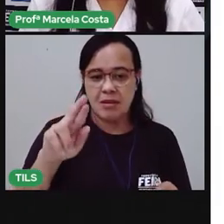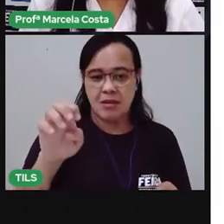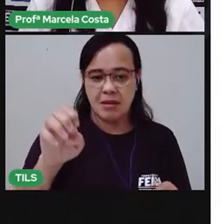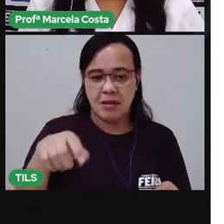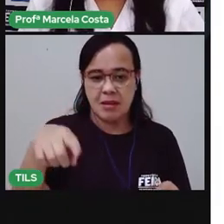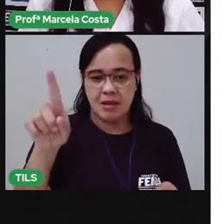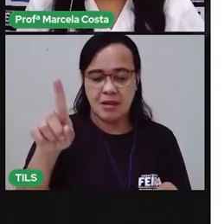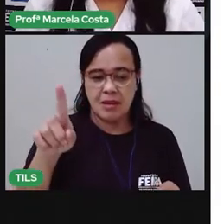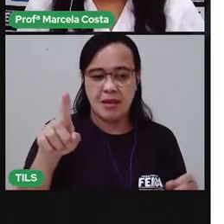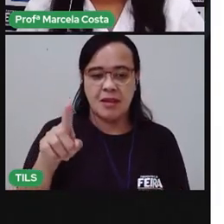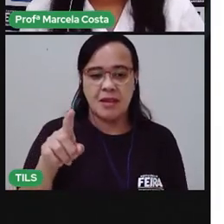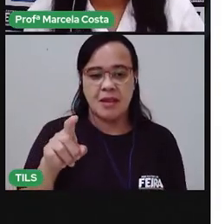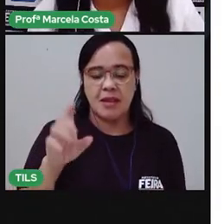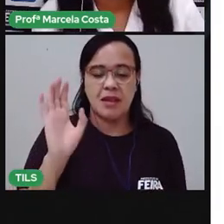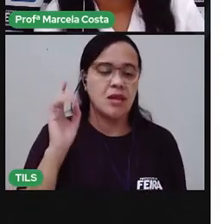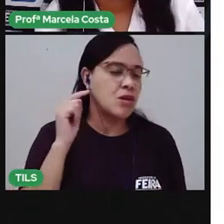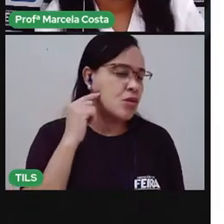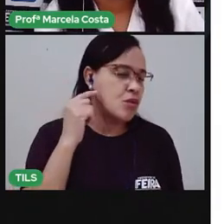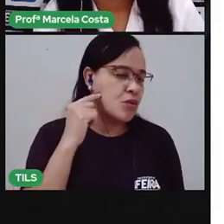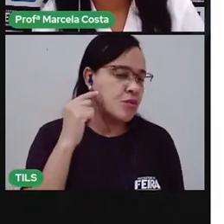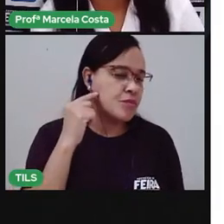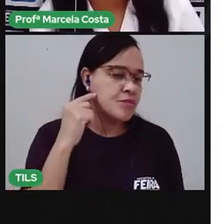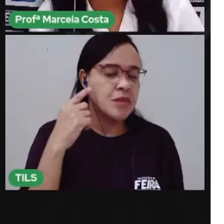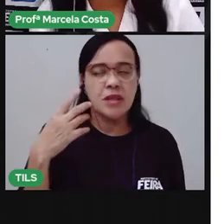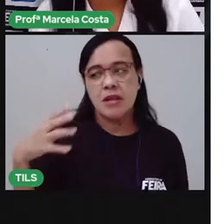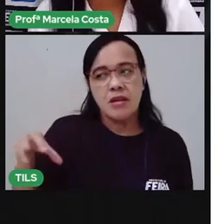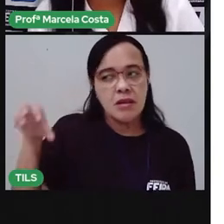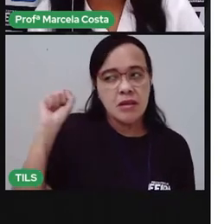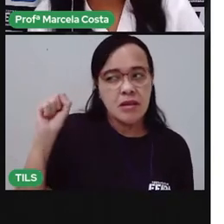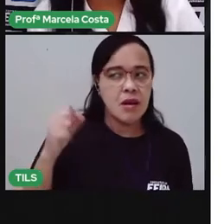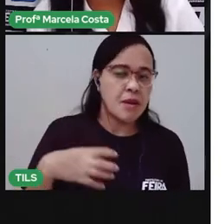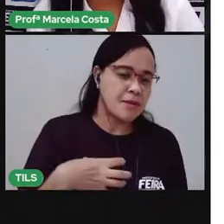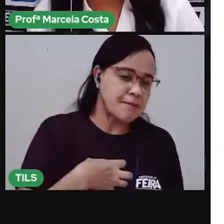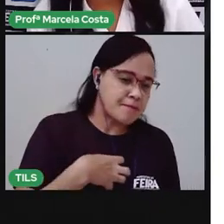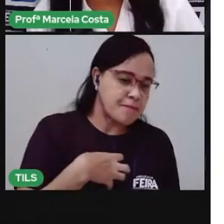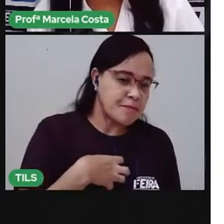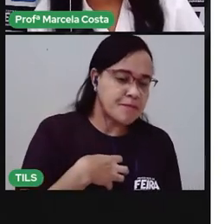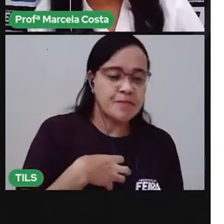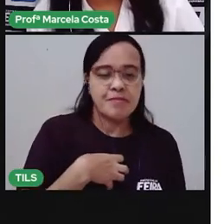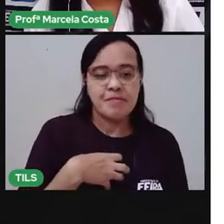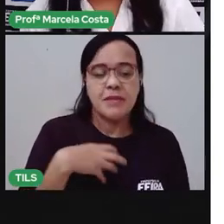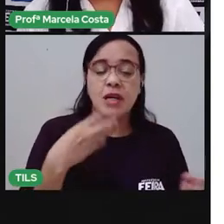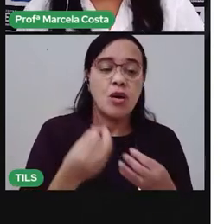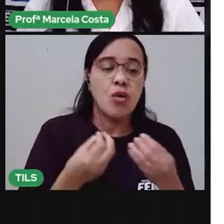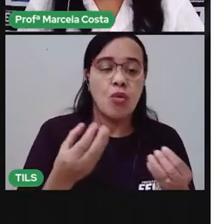Qual é o último som que você ouve quando eu falo jacaré?